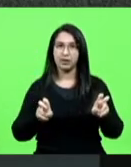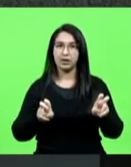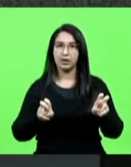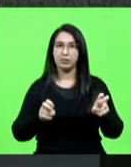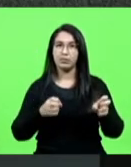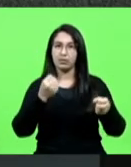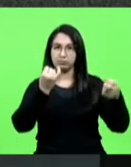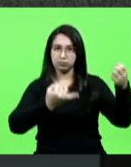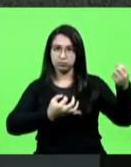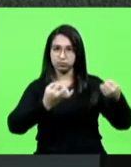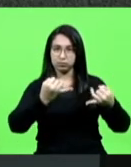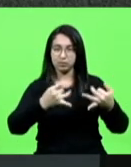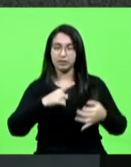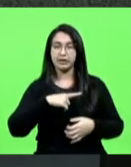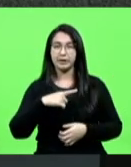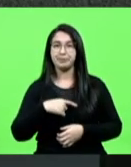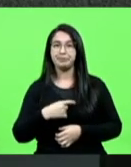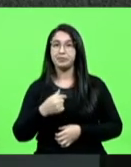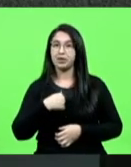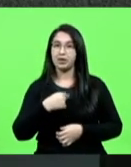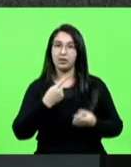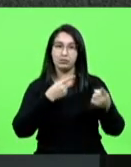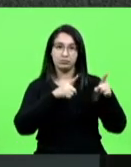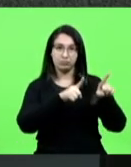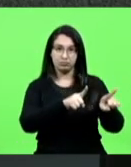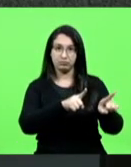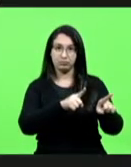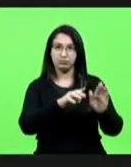voto, senhora Presidente, é pela rejeição da matéria.